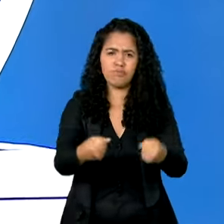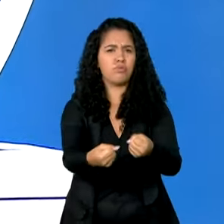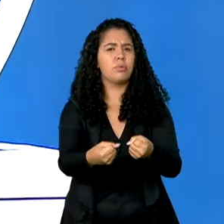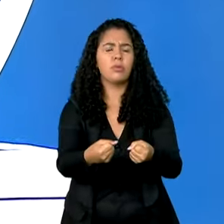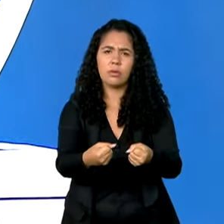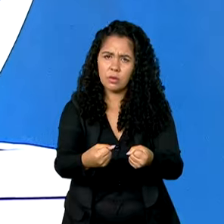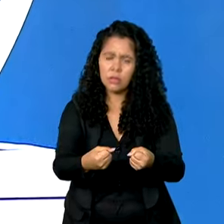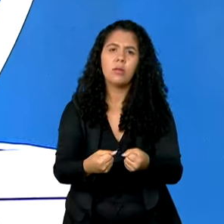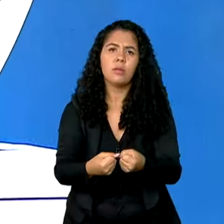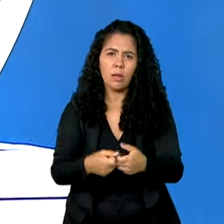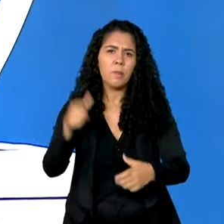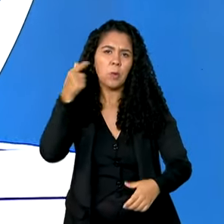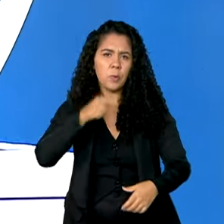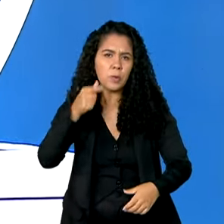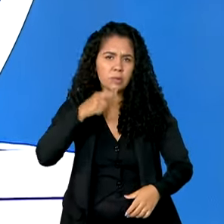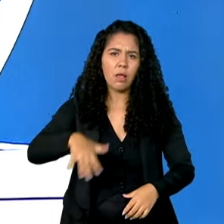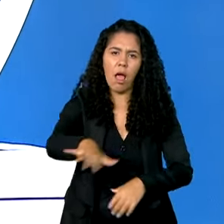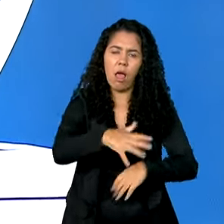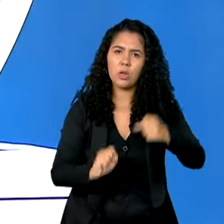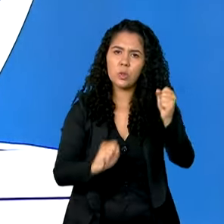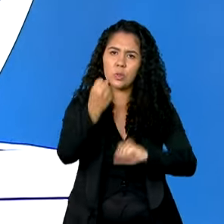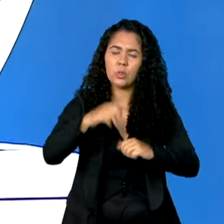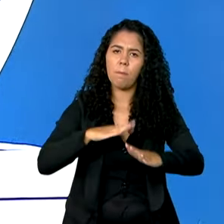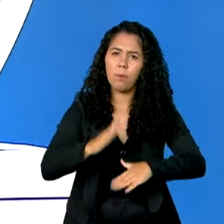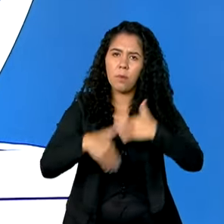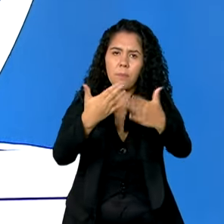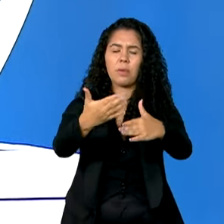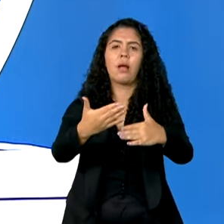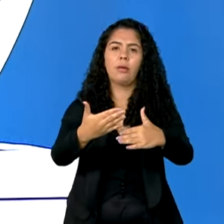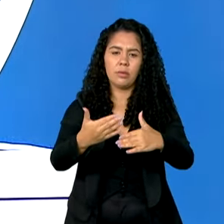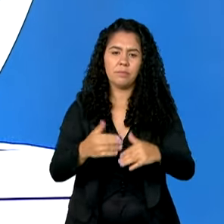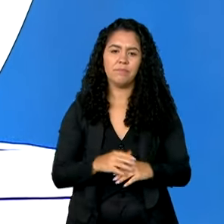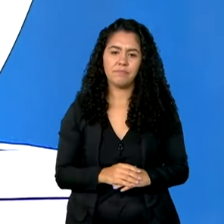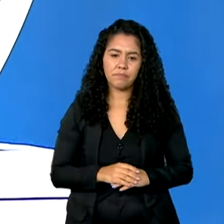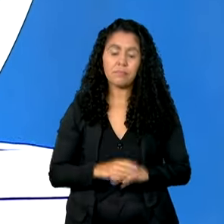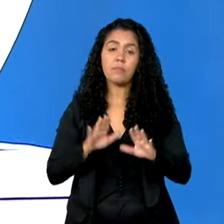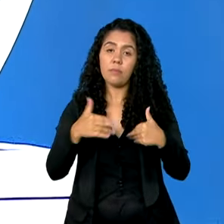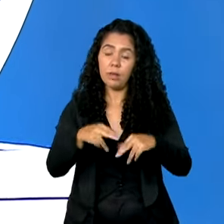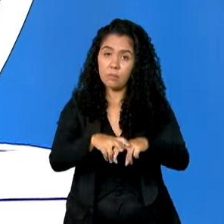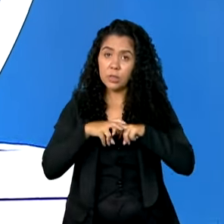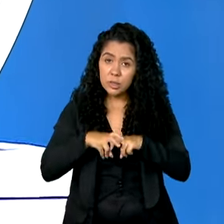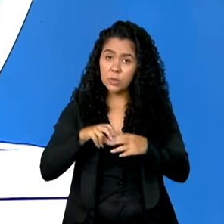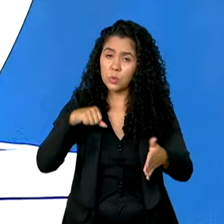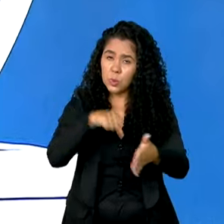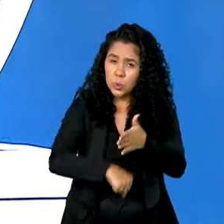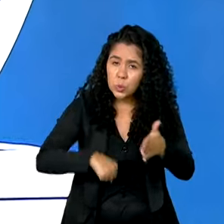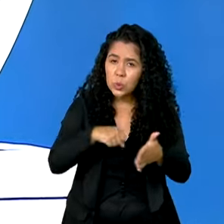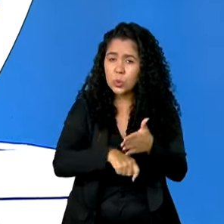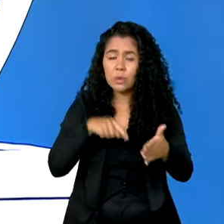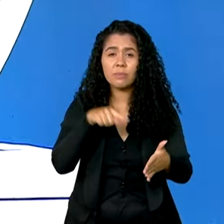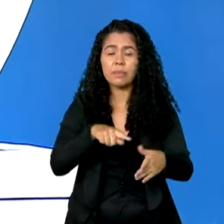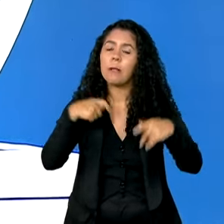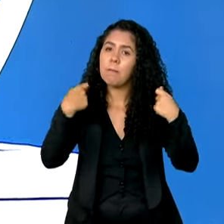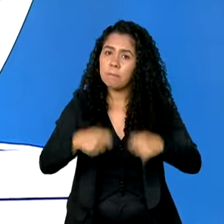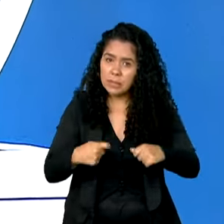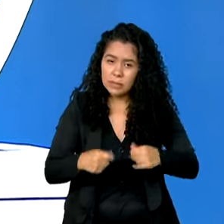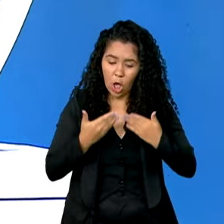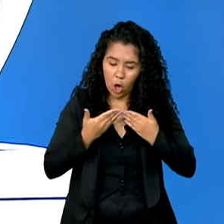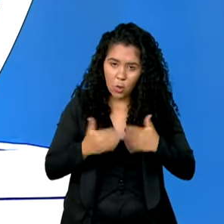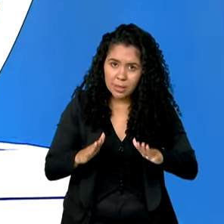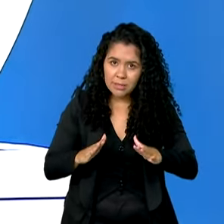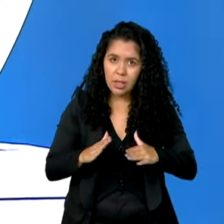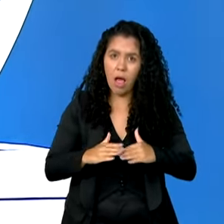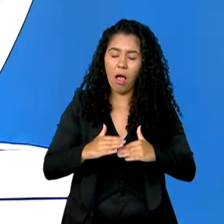competitividade da nossa indústria e pela redução do custo Brasil. E essa luta tem que ter o começo, o